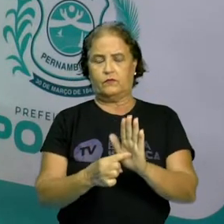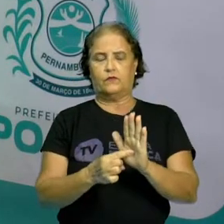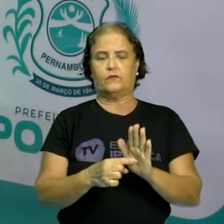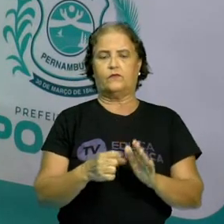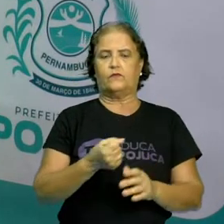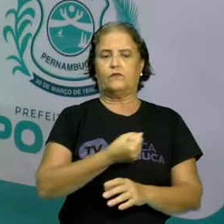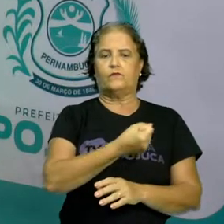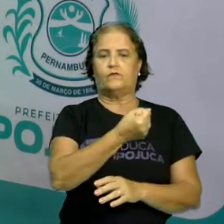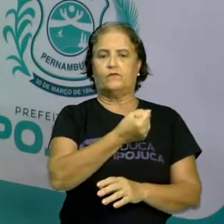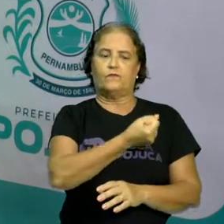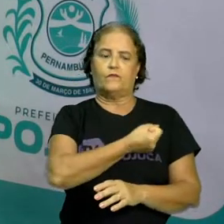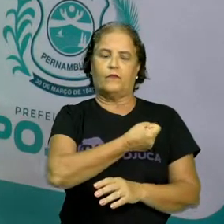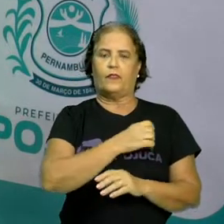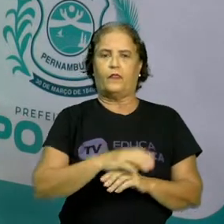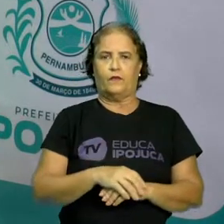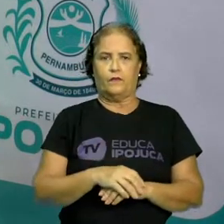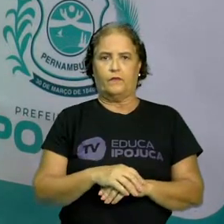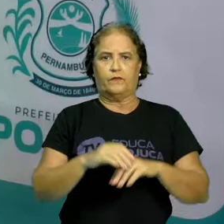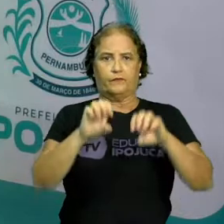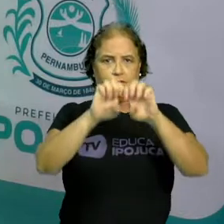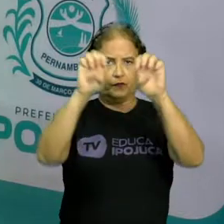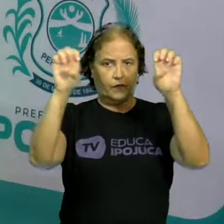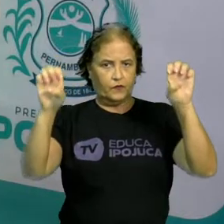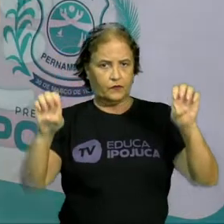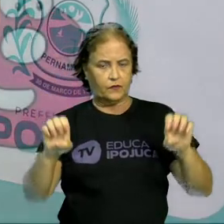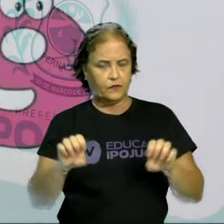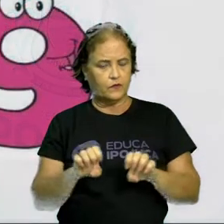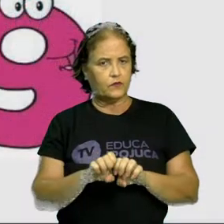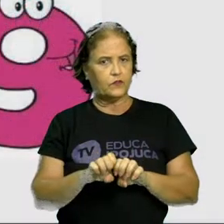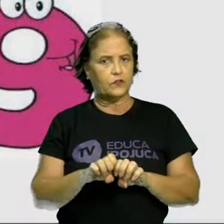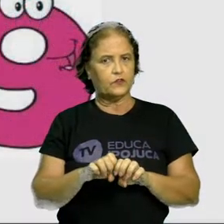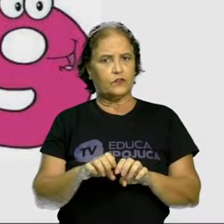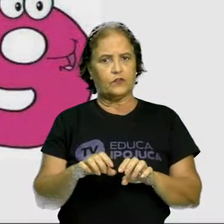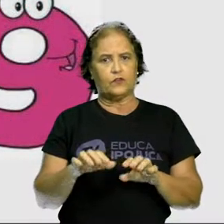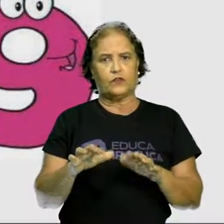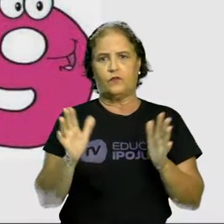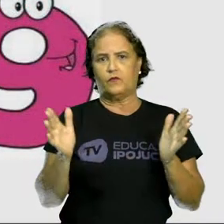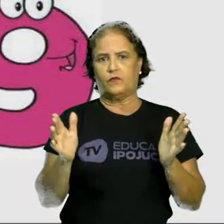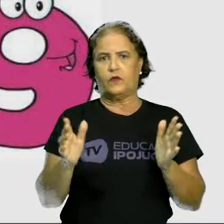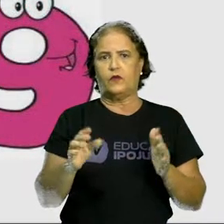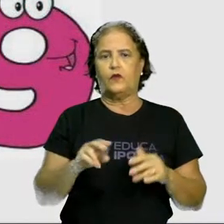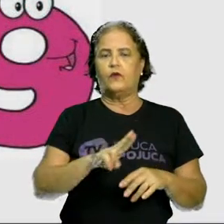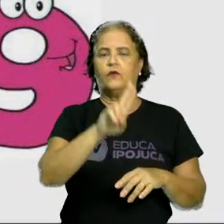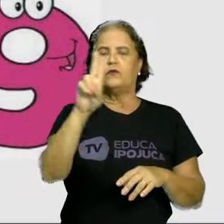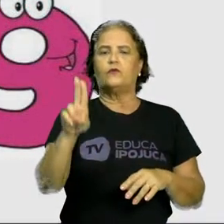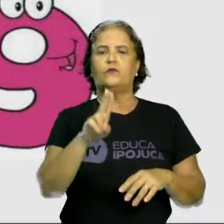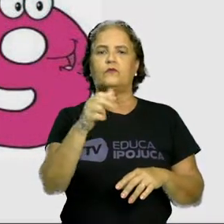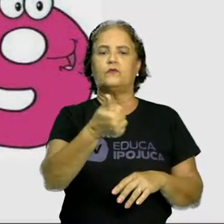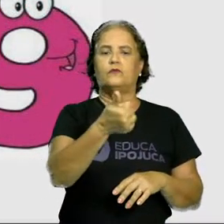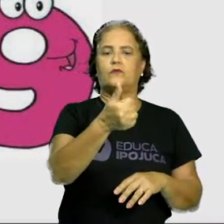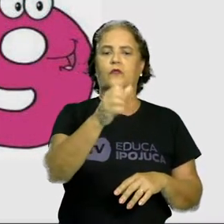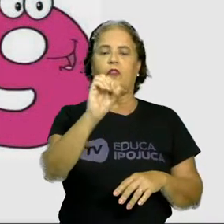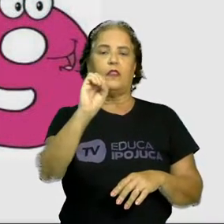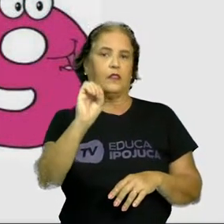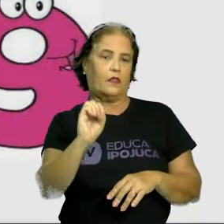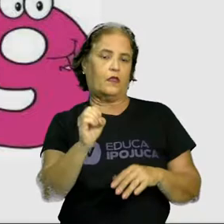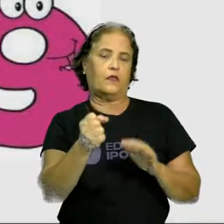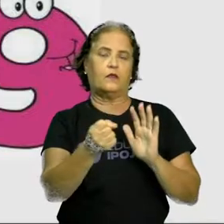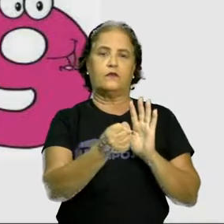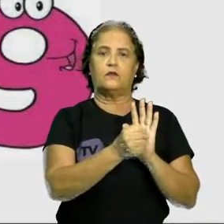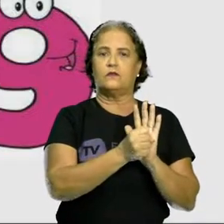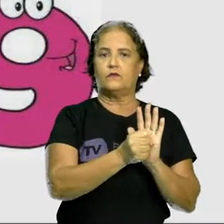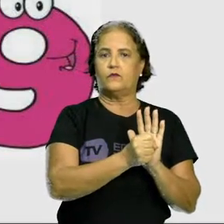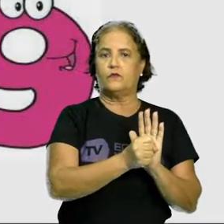Bom, o sistema mais comum utiliza os 10 símbolos chamados de dígitos ou